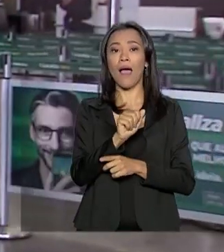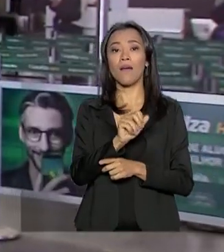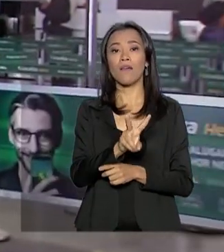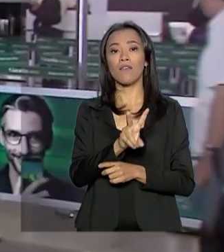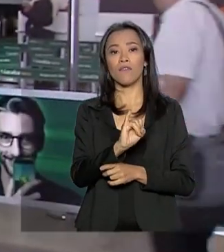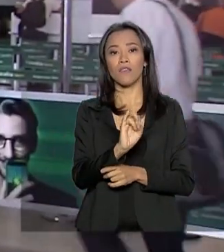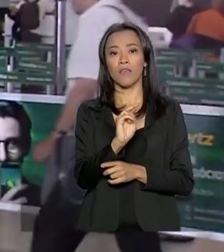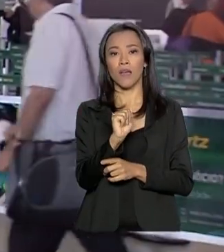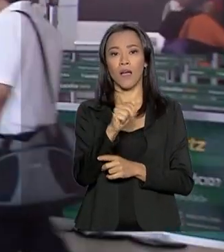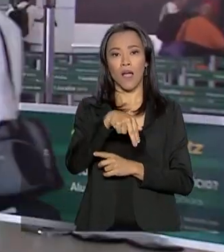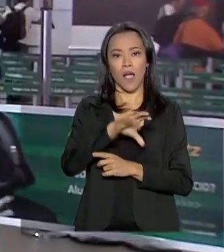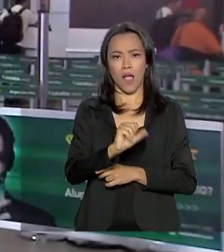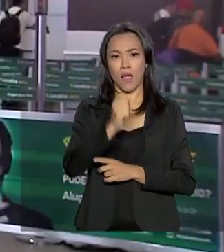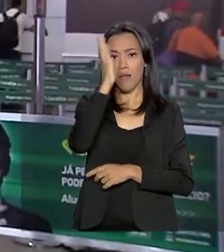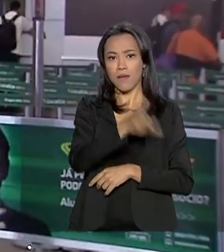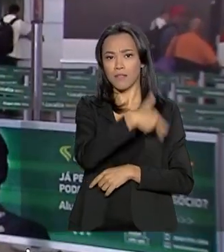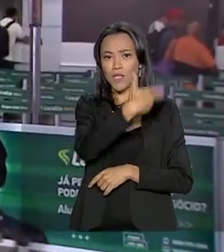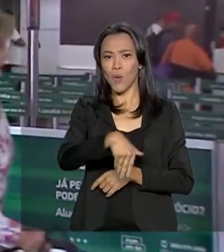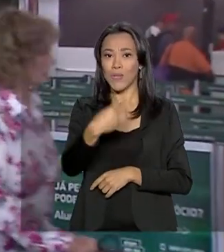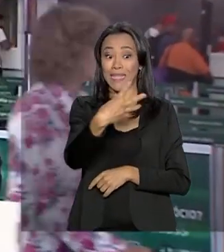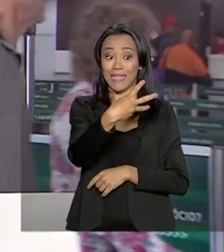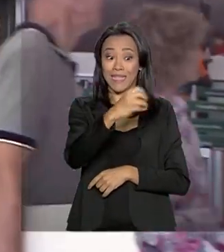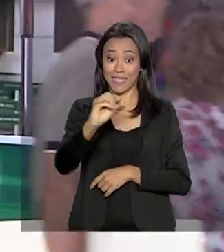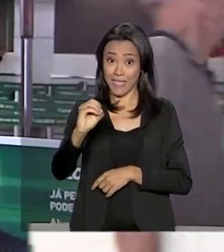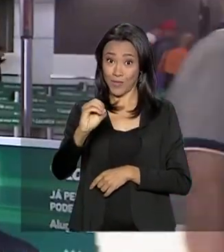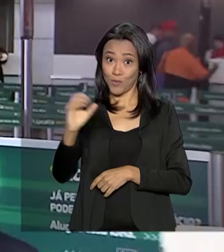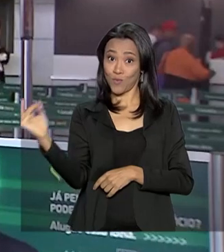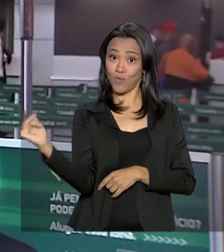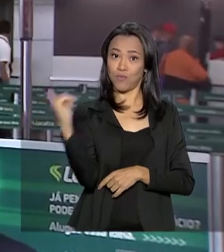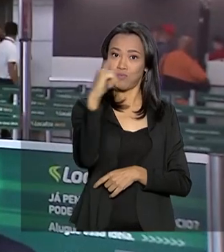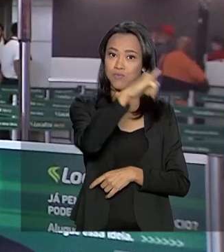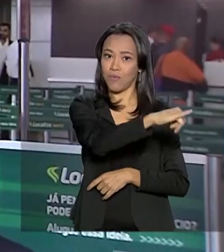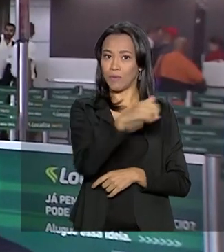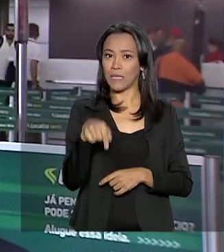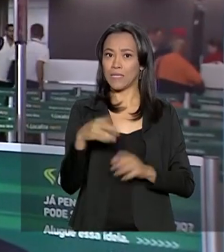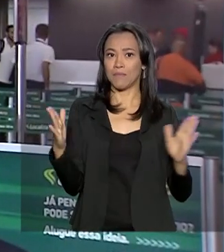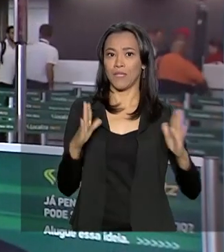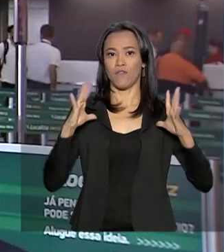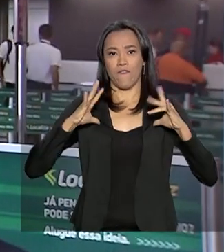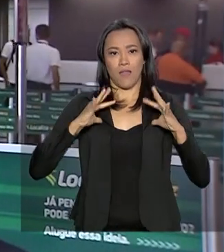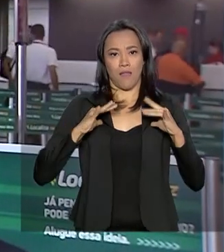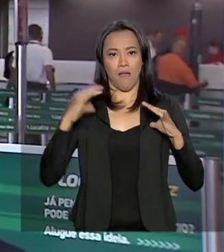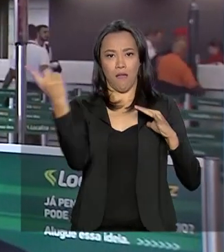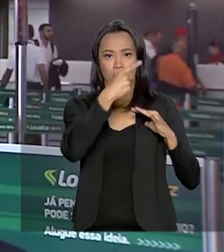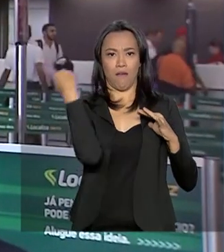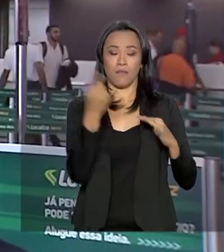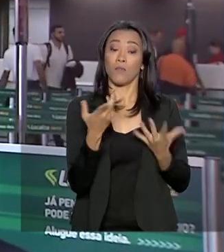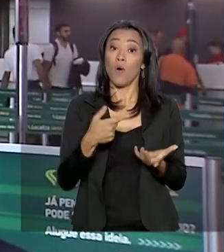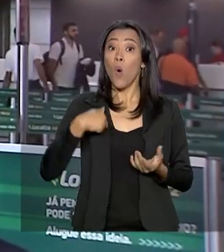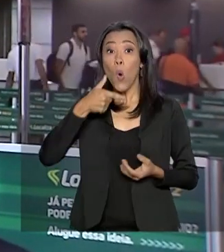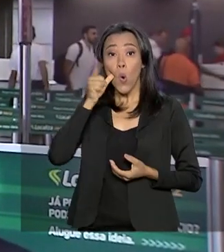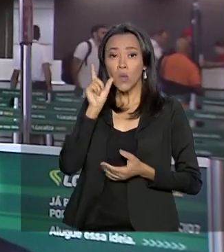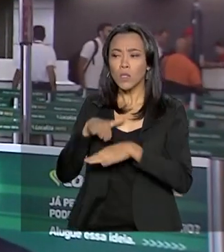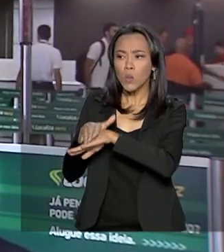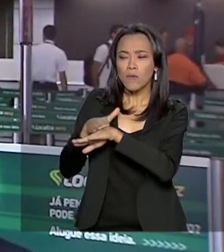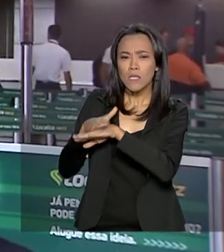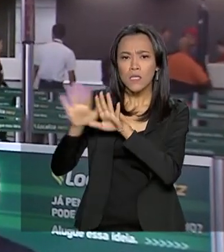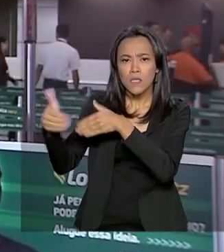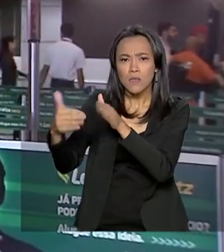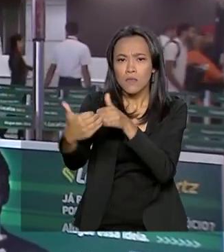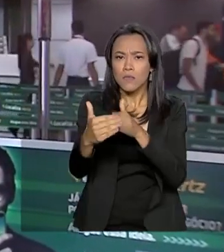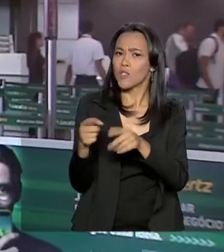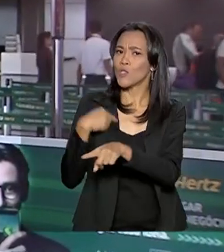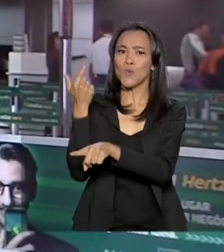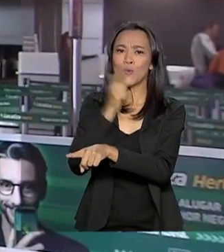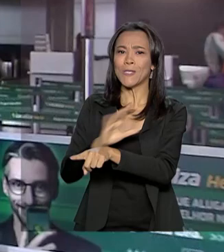cancelou 300 voos durante esse período de feriado. Eu conversei com passageiros que estão desde ontem tentando embarcar e